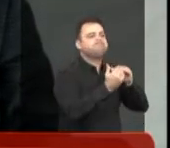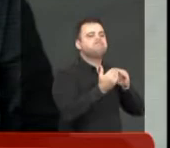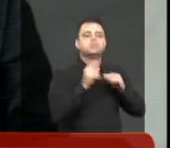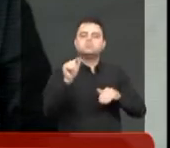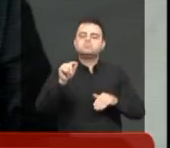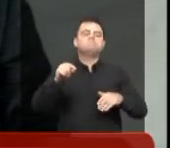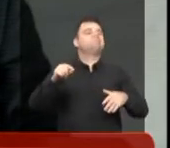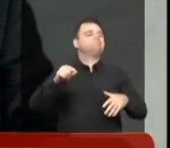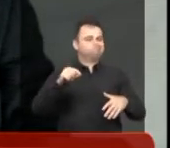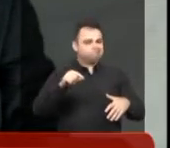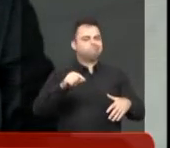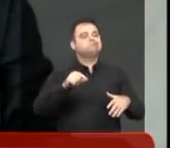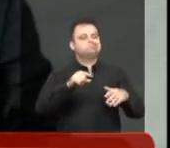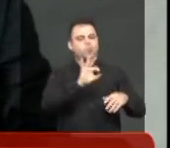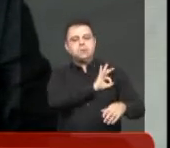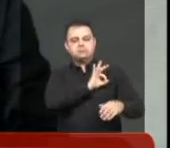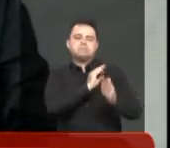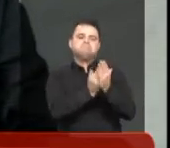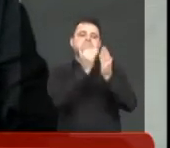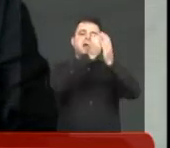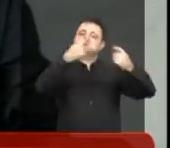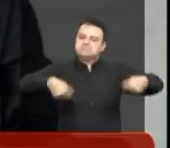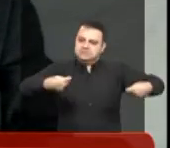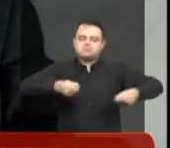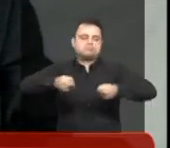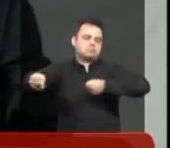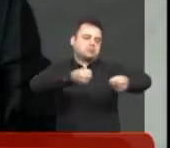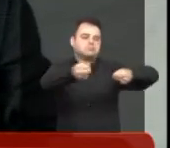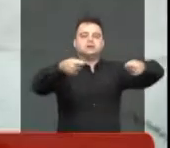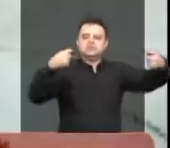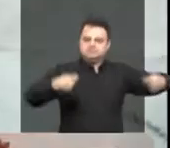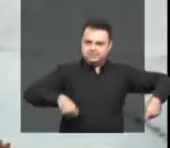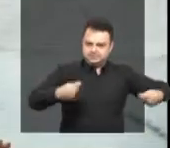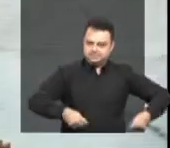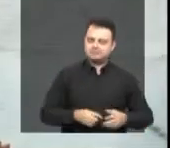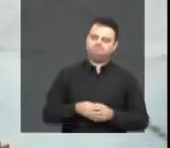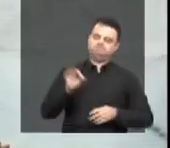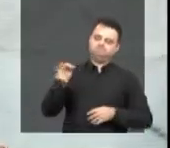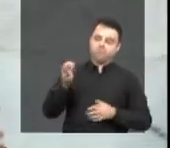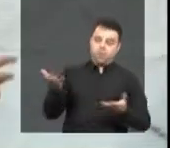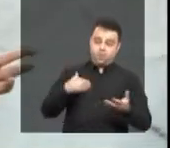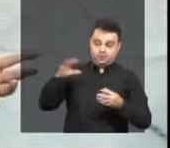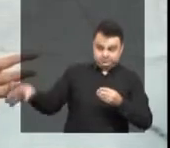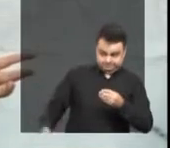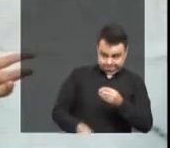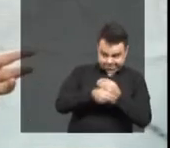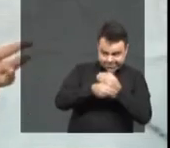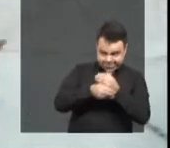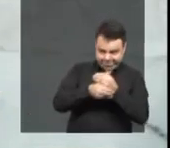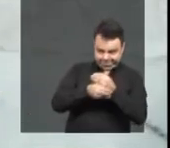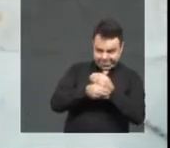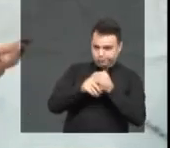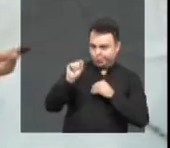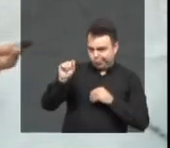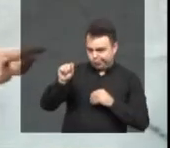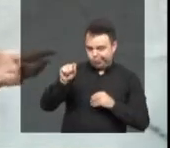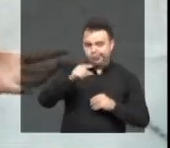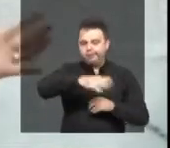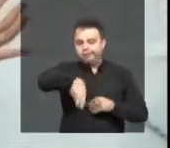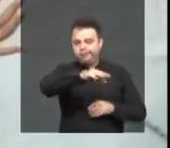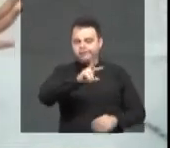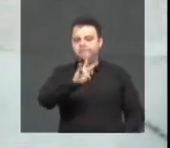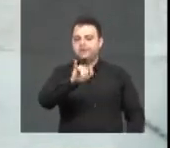que há, sim, uma necessidade na melhoria dos efetivos. Bom, e para complementar, a falou bastante a respeito dessas obras e